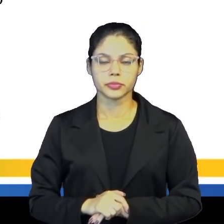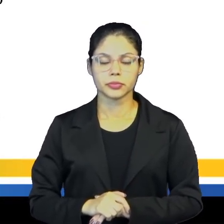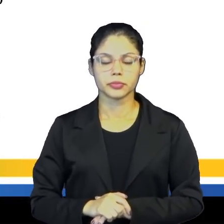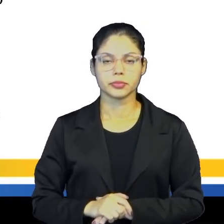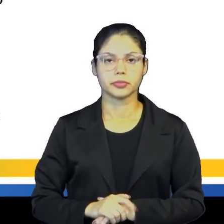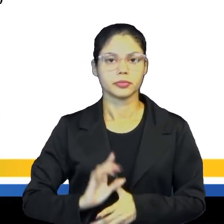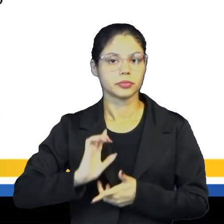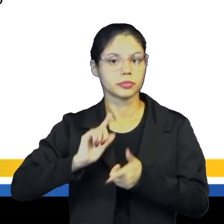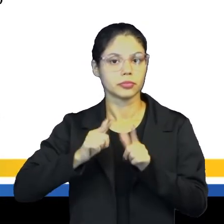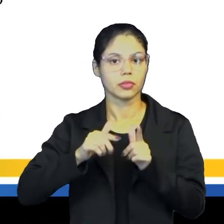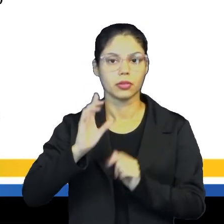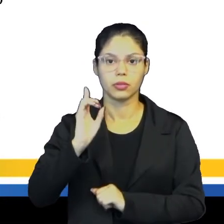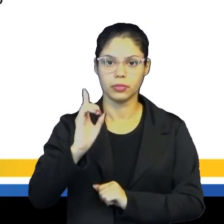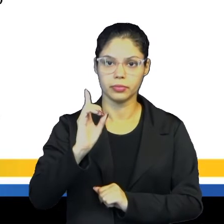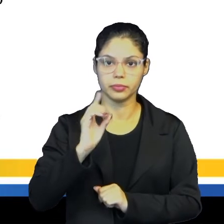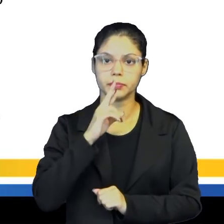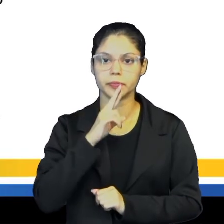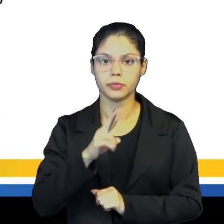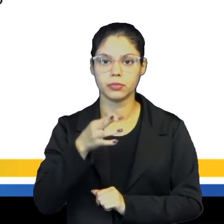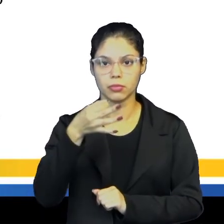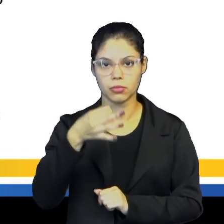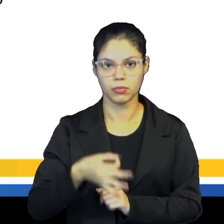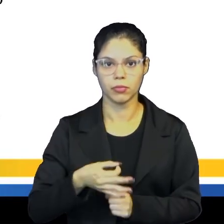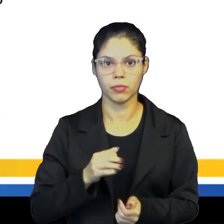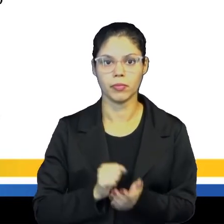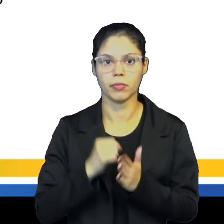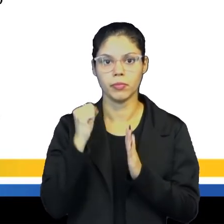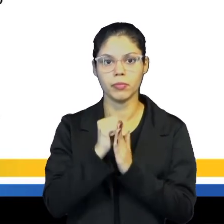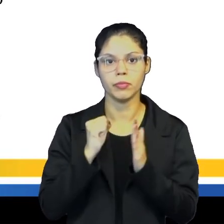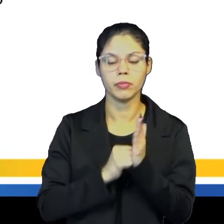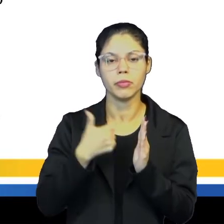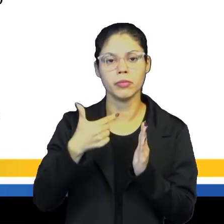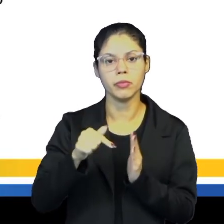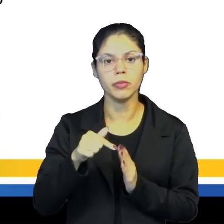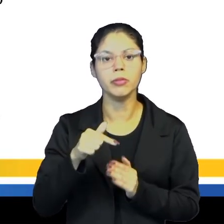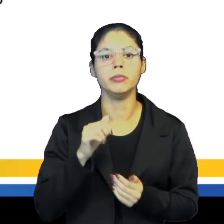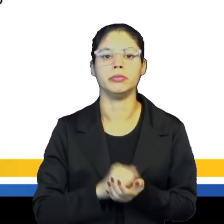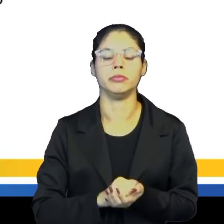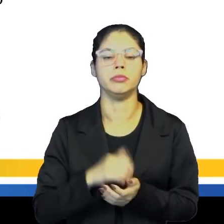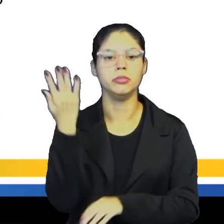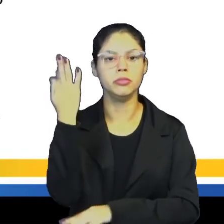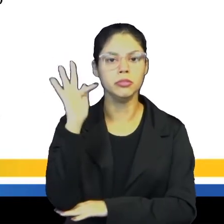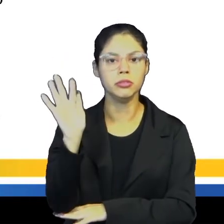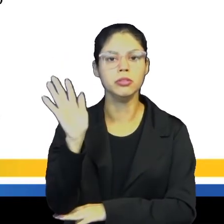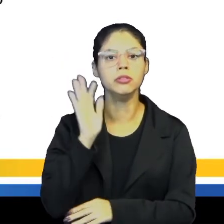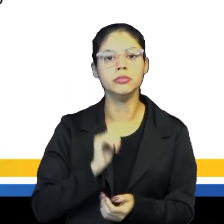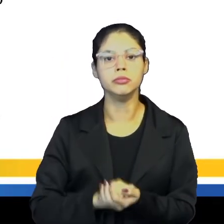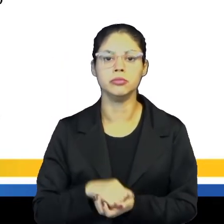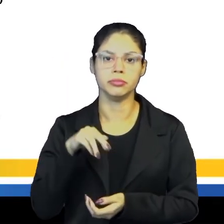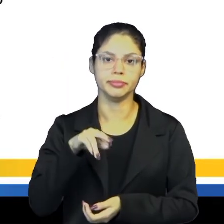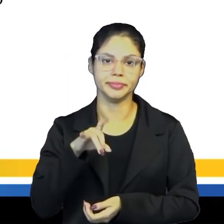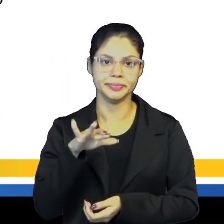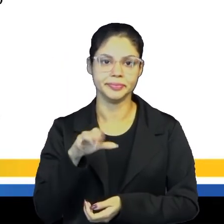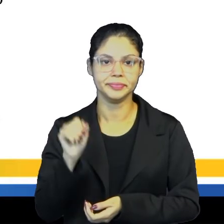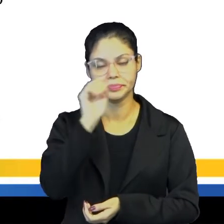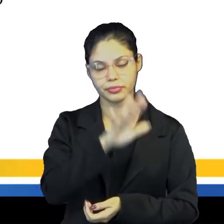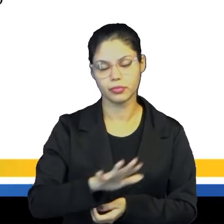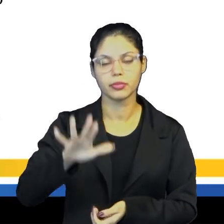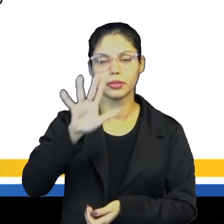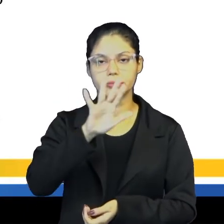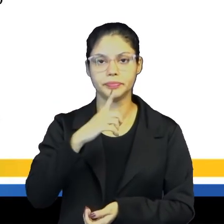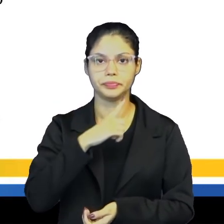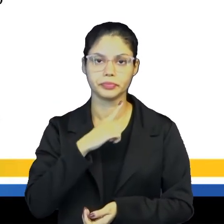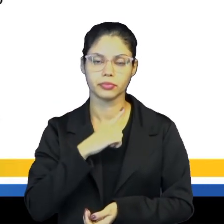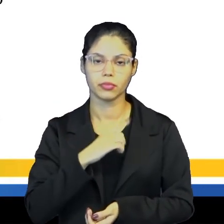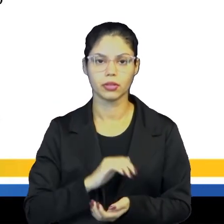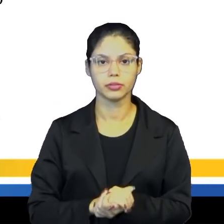A resposta correta é a letra D, do século XVII, na França, no qual se consolidavam as monarquias nacionais. E a gente